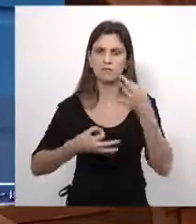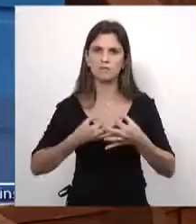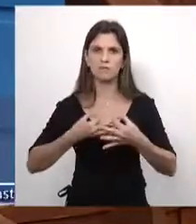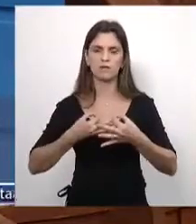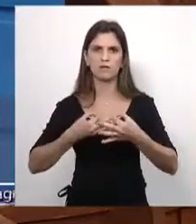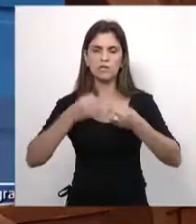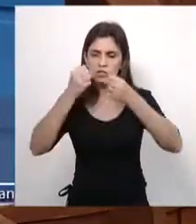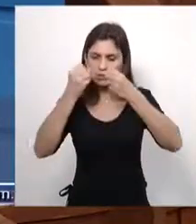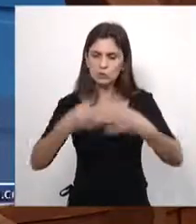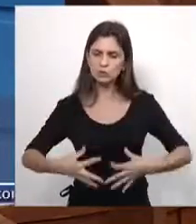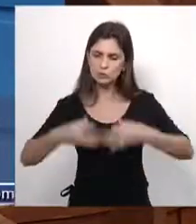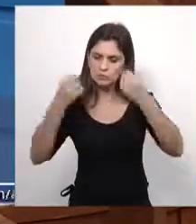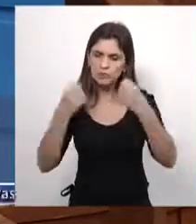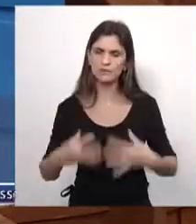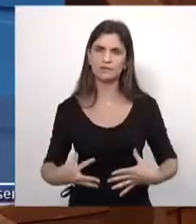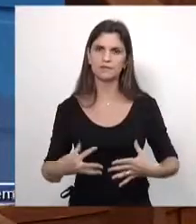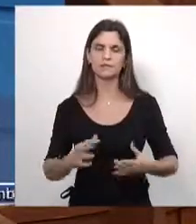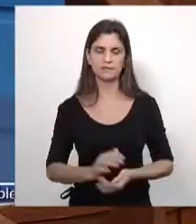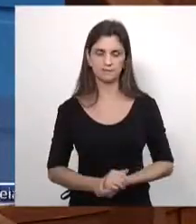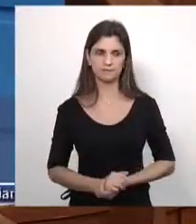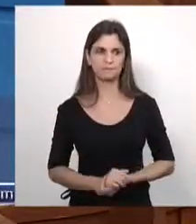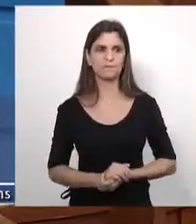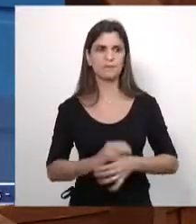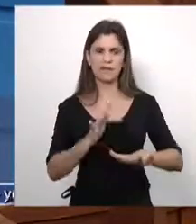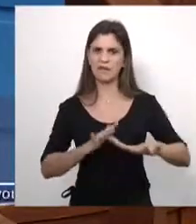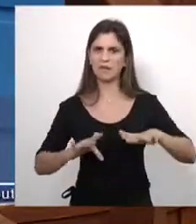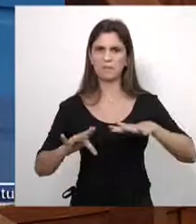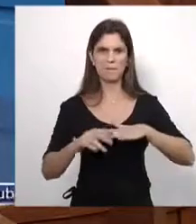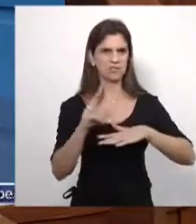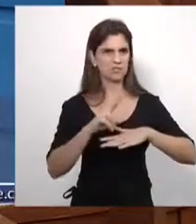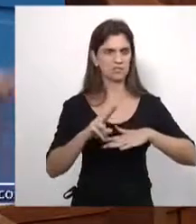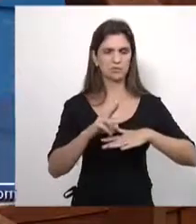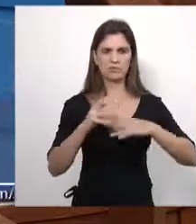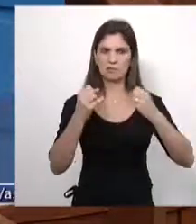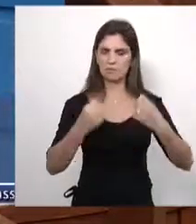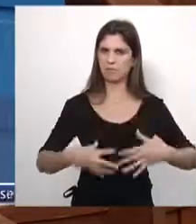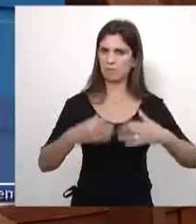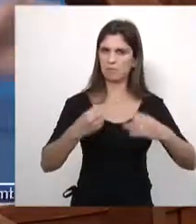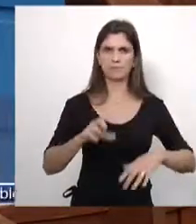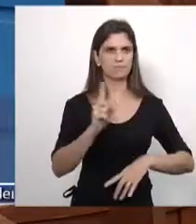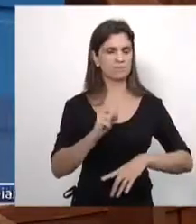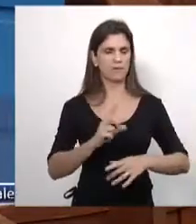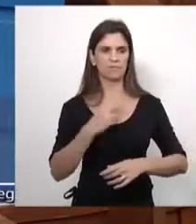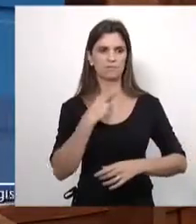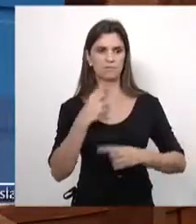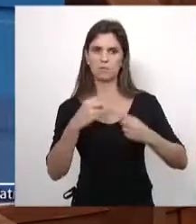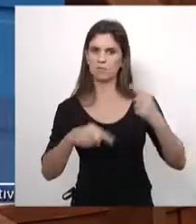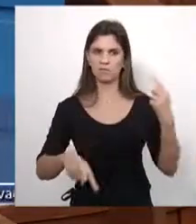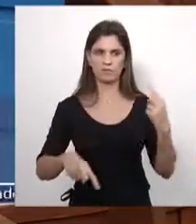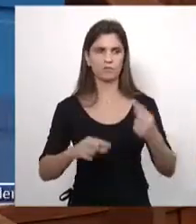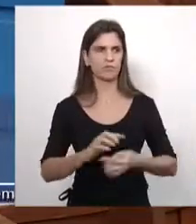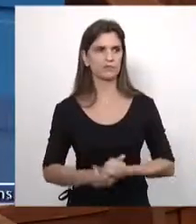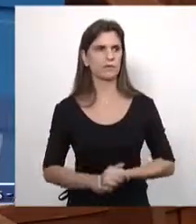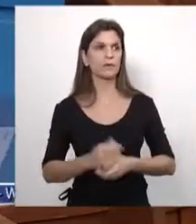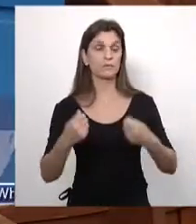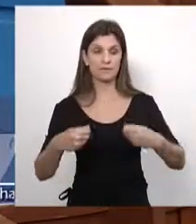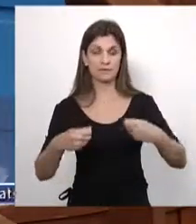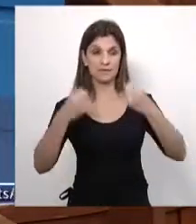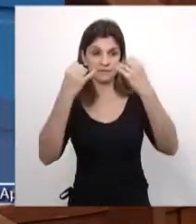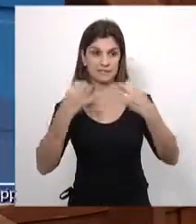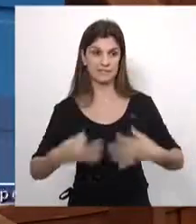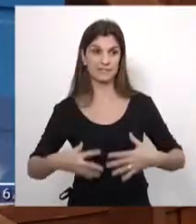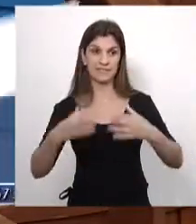pressionar através de rede social, através da mídia, para dizer que nós temos que assinar. Muito obrigado, Sr. Presidente, precisava fazer esse esclarecimento,